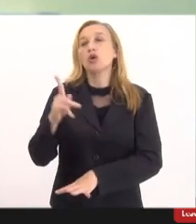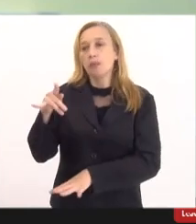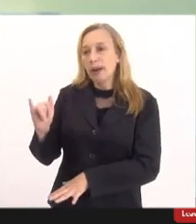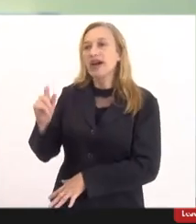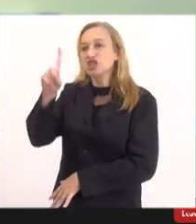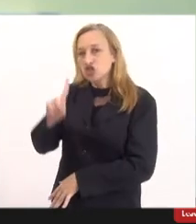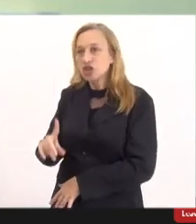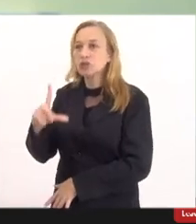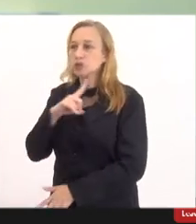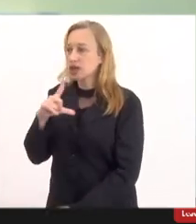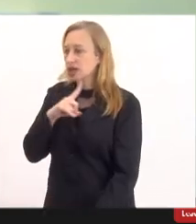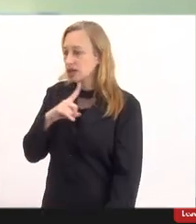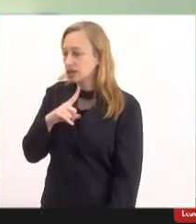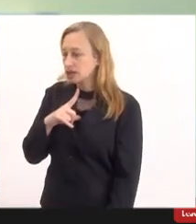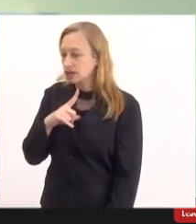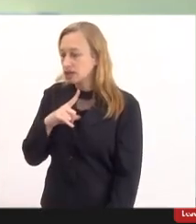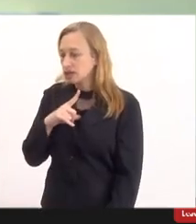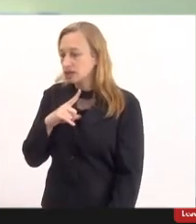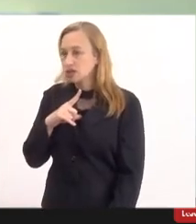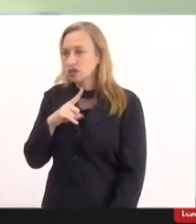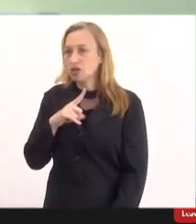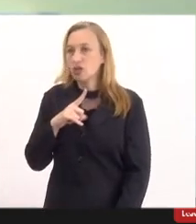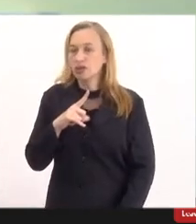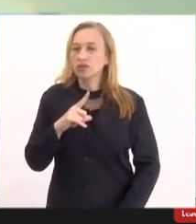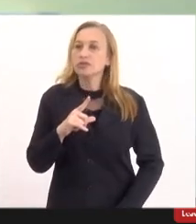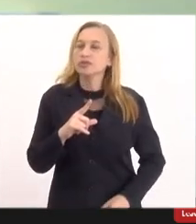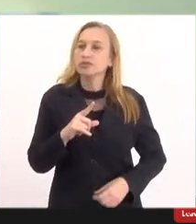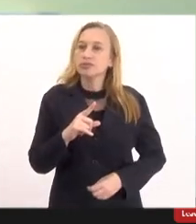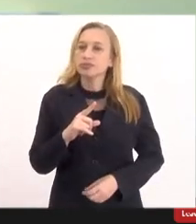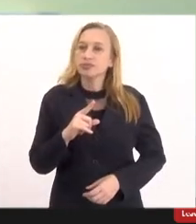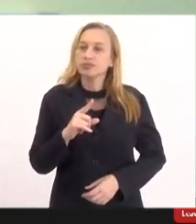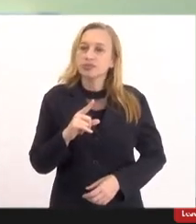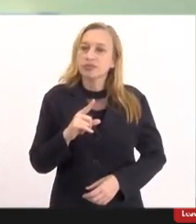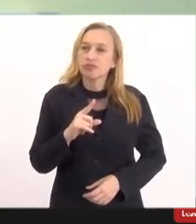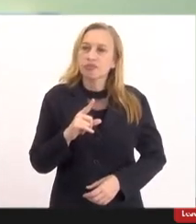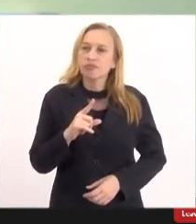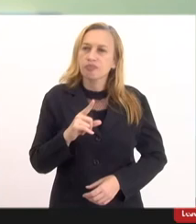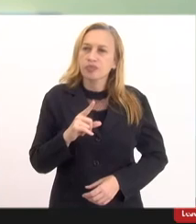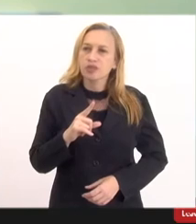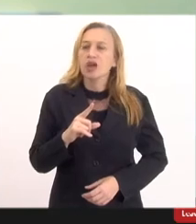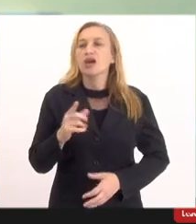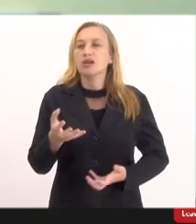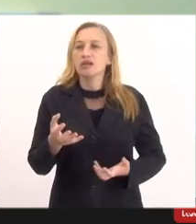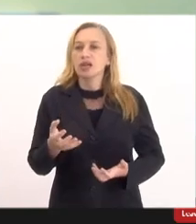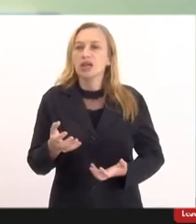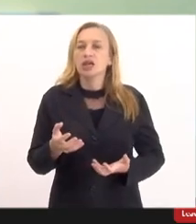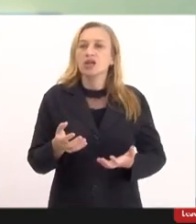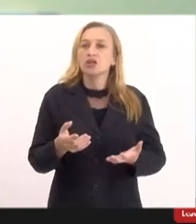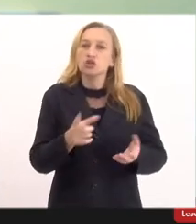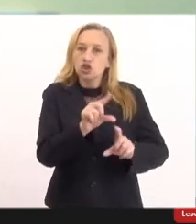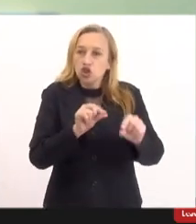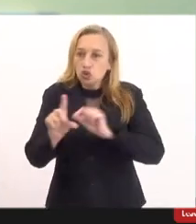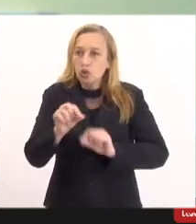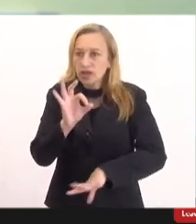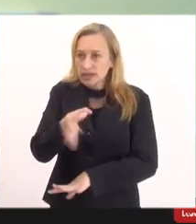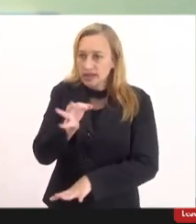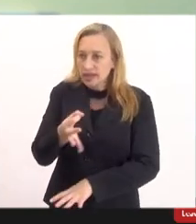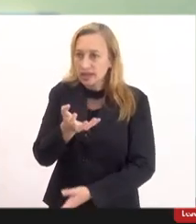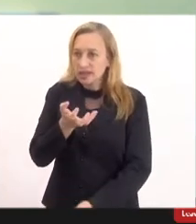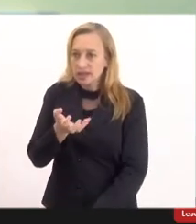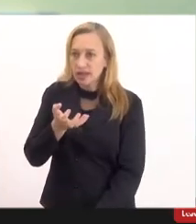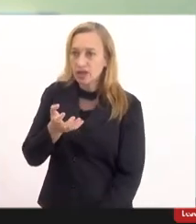o direito de ficarem em dúvida de pesquisarem mais e fazerem suas escolhas então